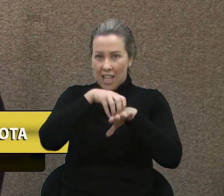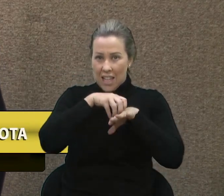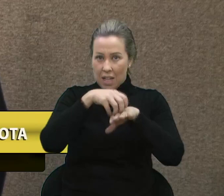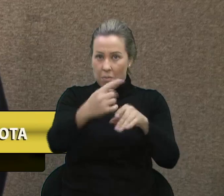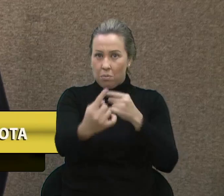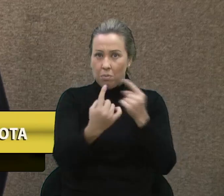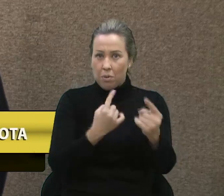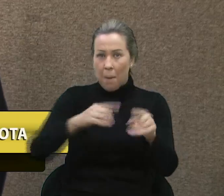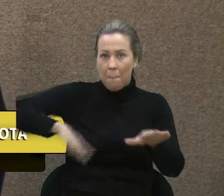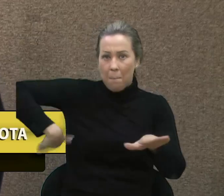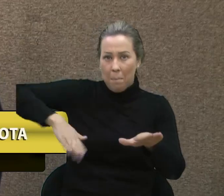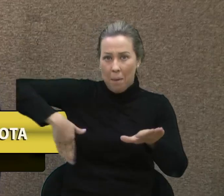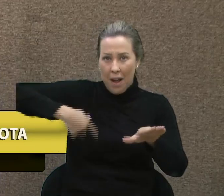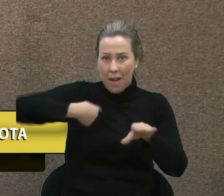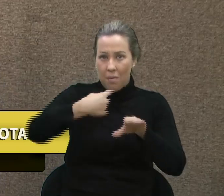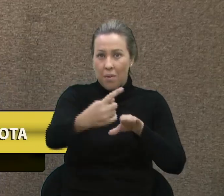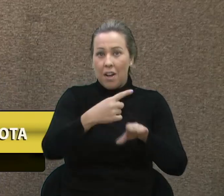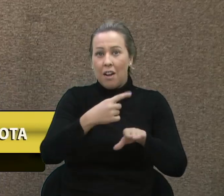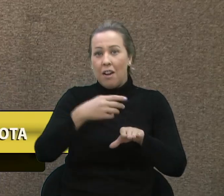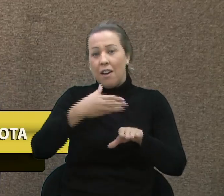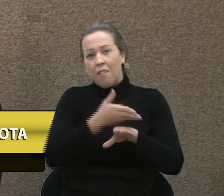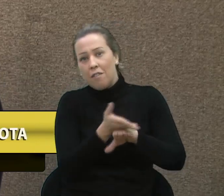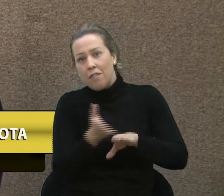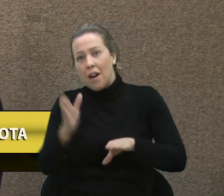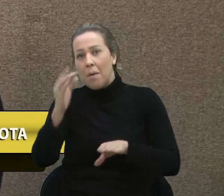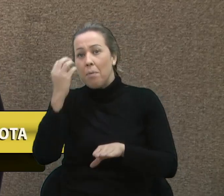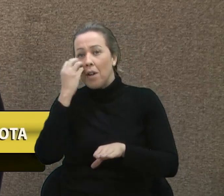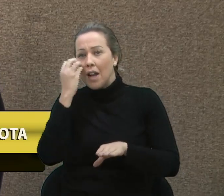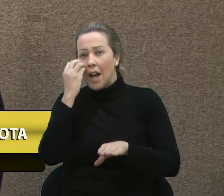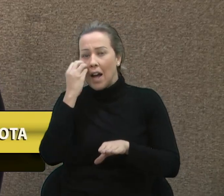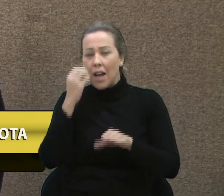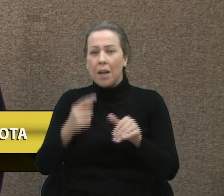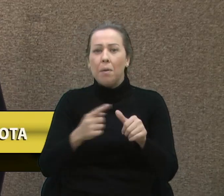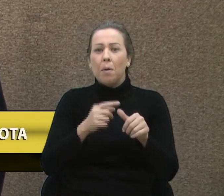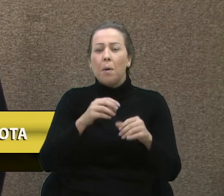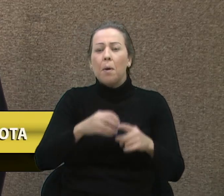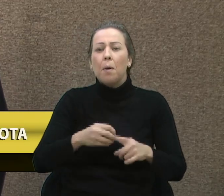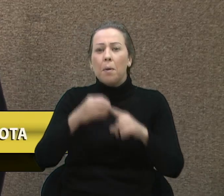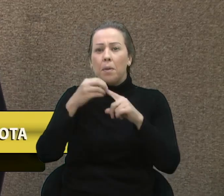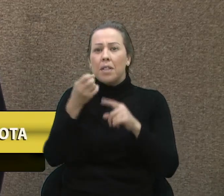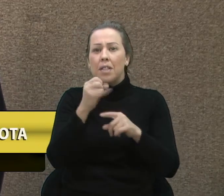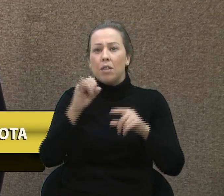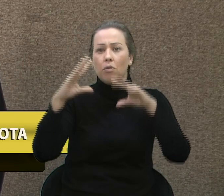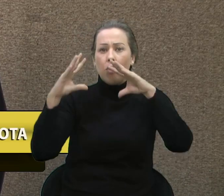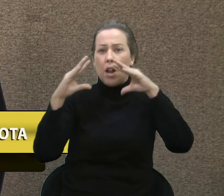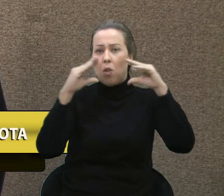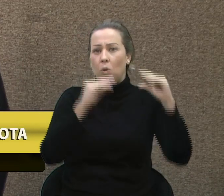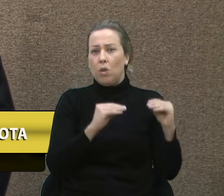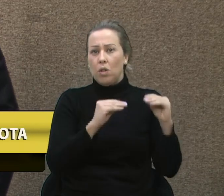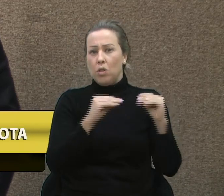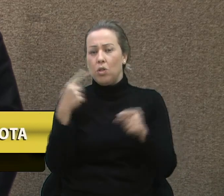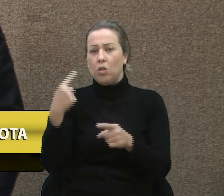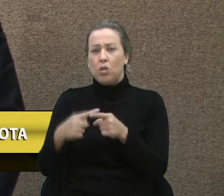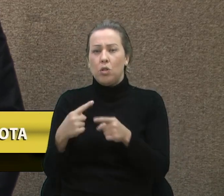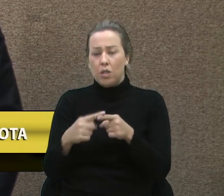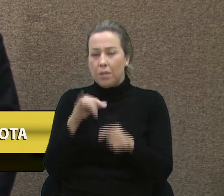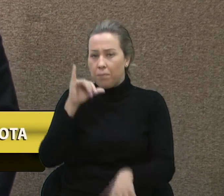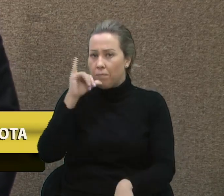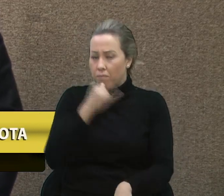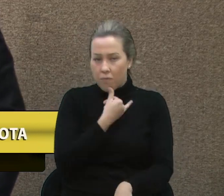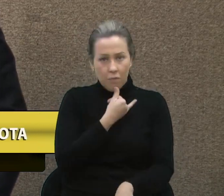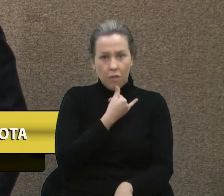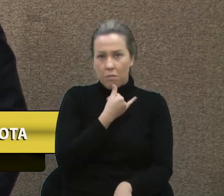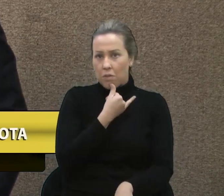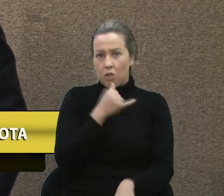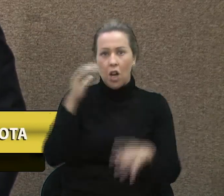ou litoral, que vão por Anarec, principalmente se for à noite, porque, infelizmente,